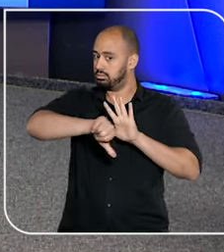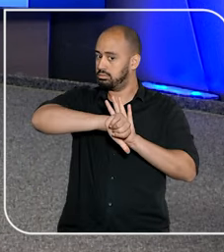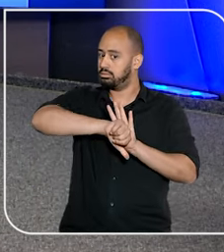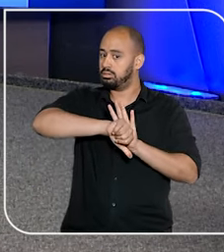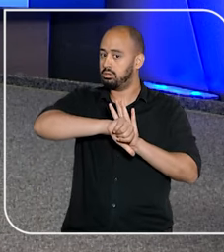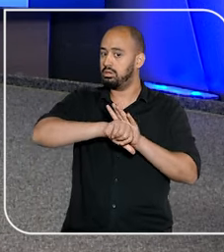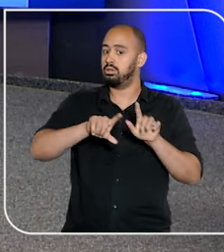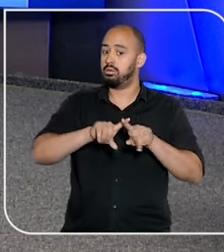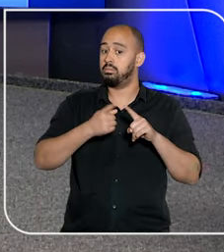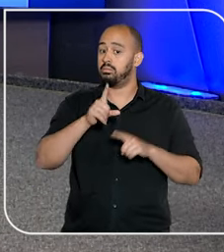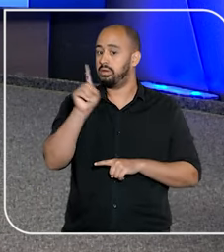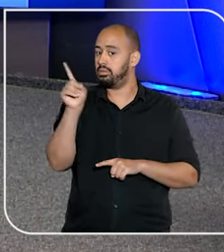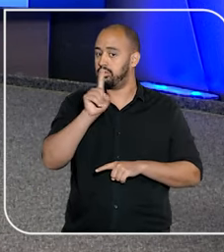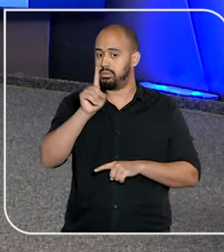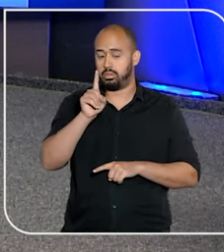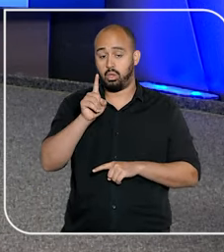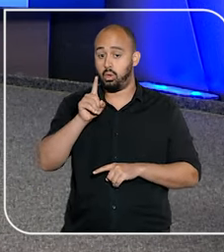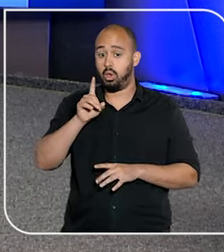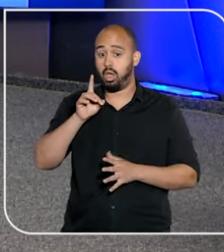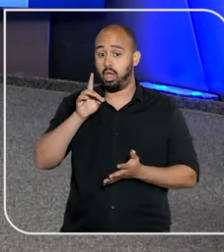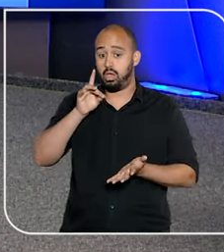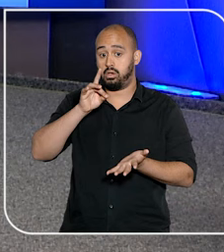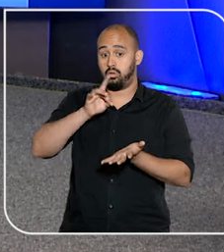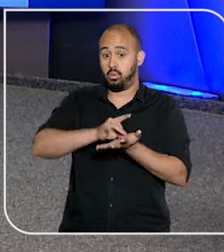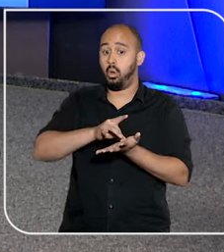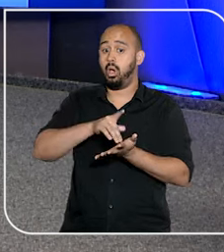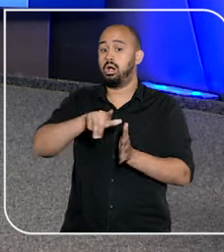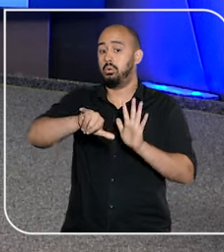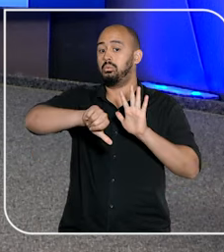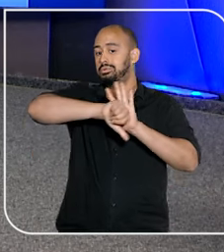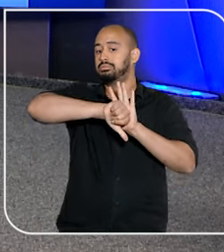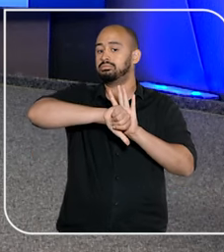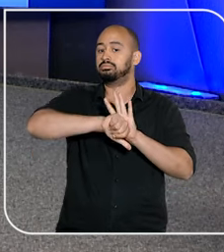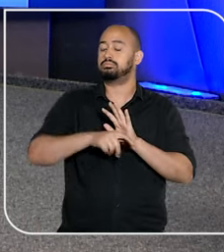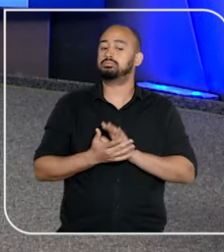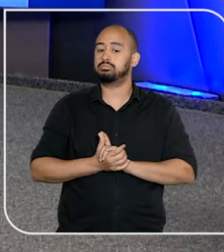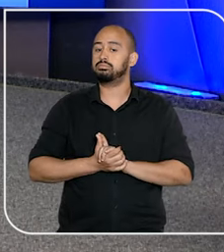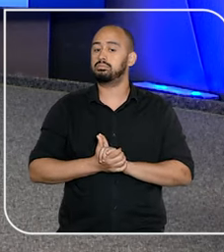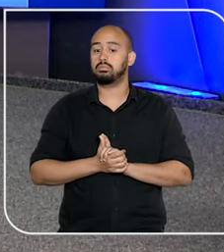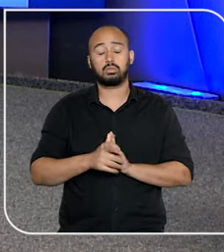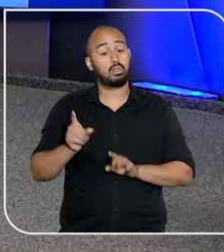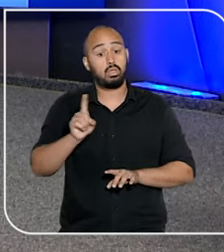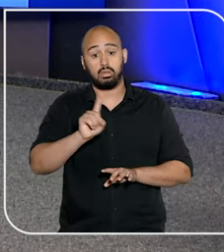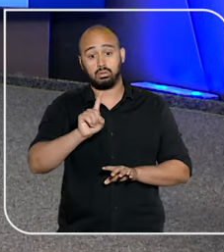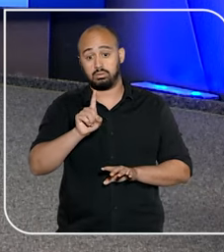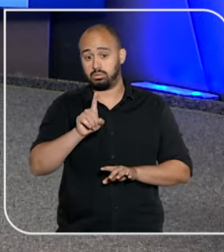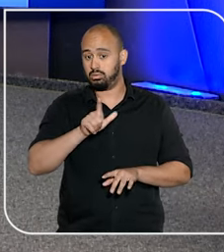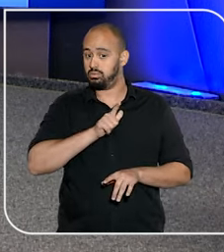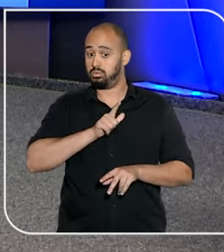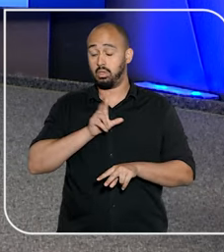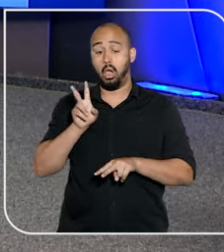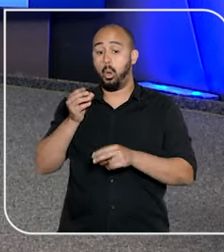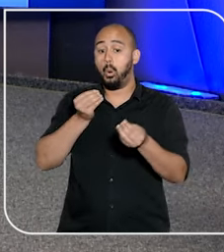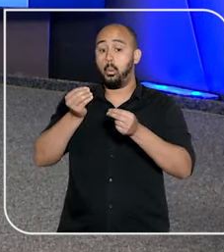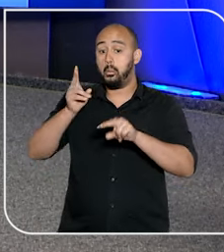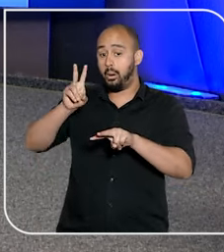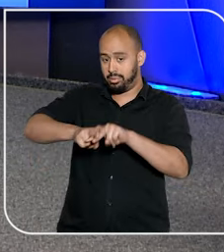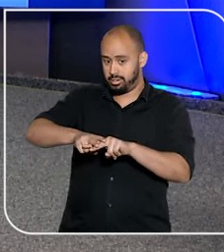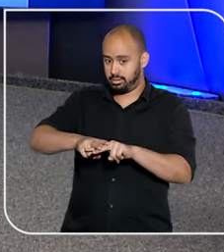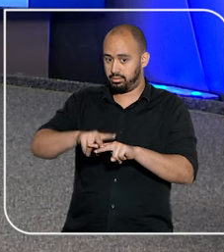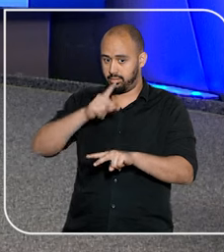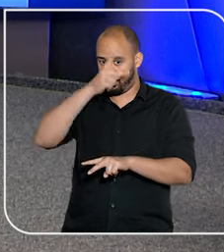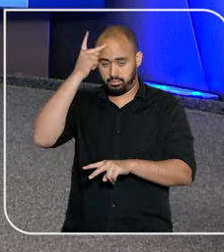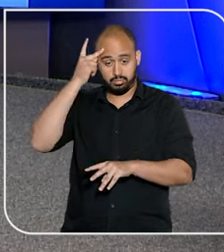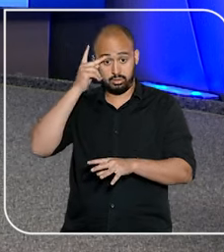ilegal, a improbidade não é considerada um crime, ou seja, não a pena de prisão,